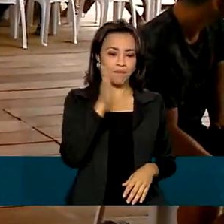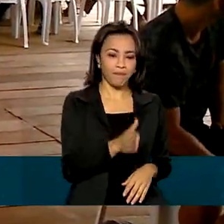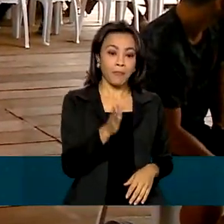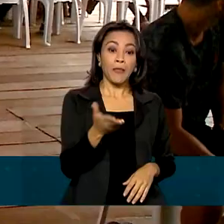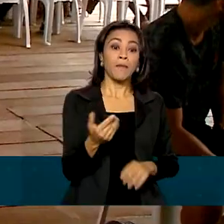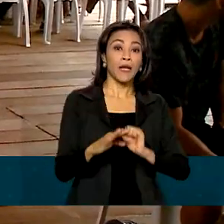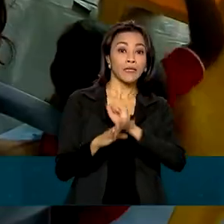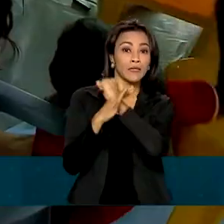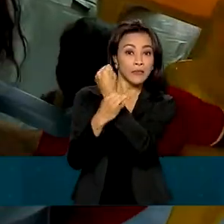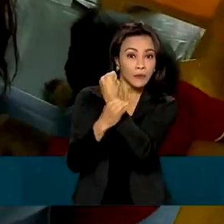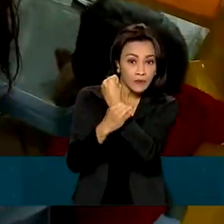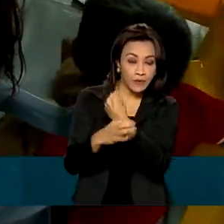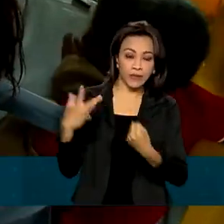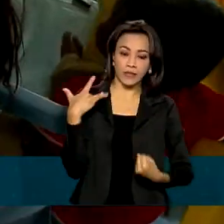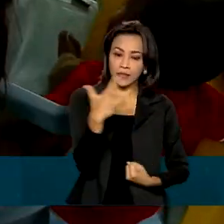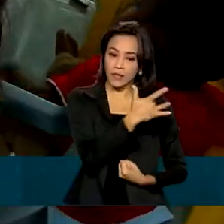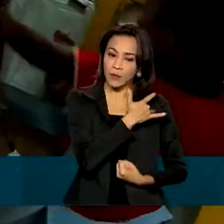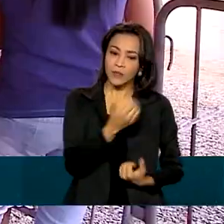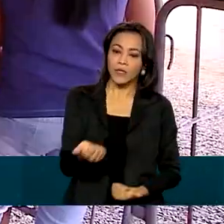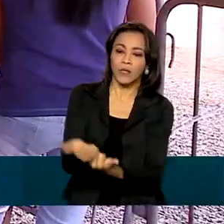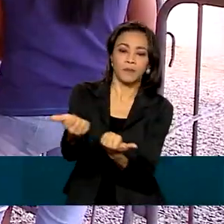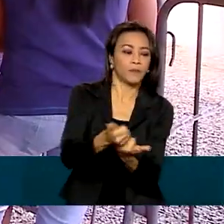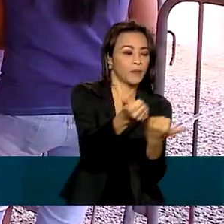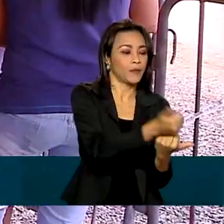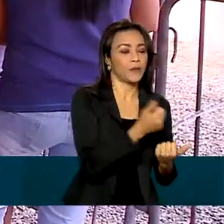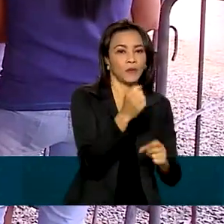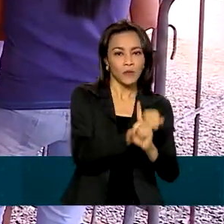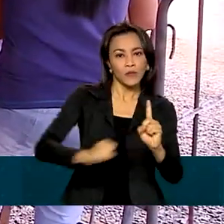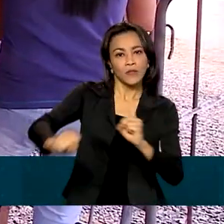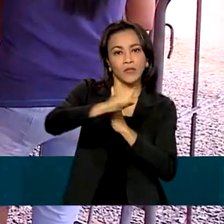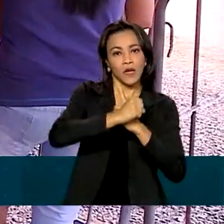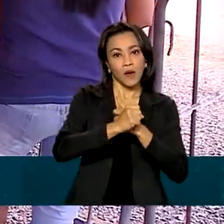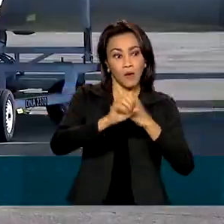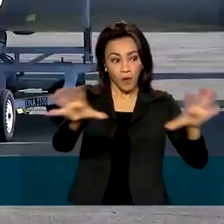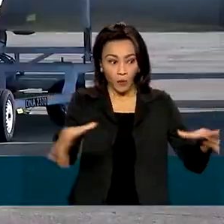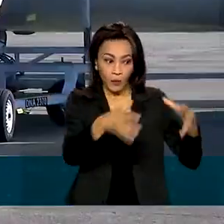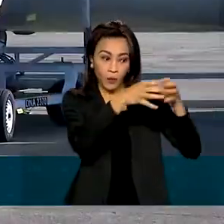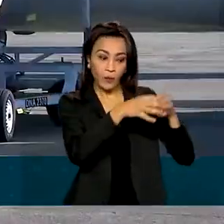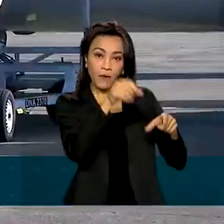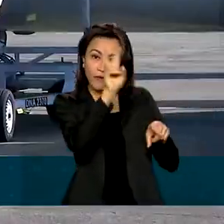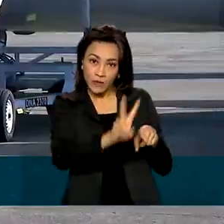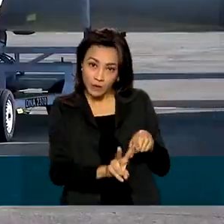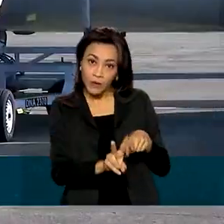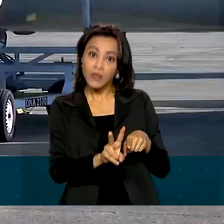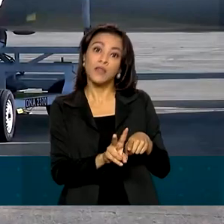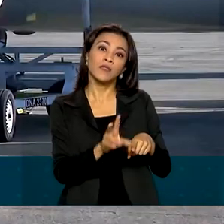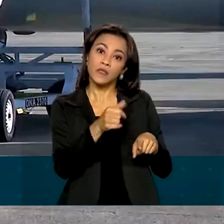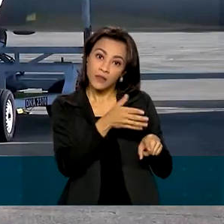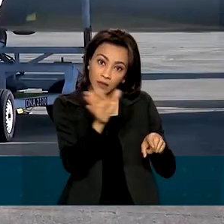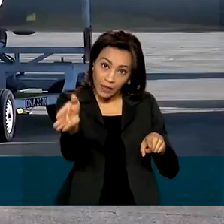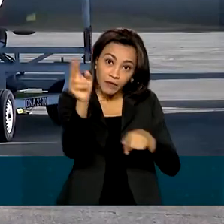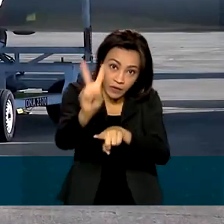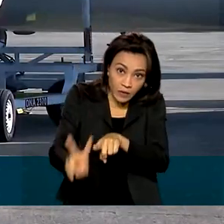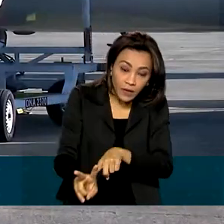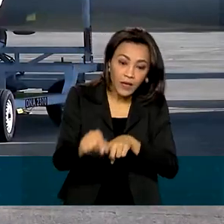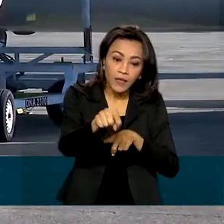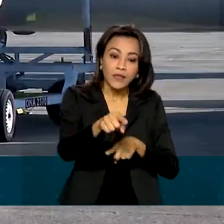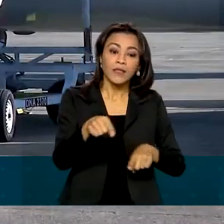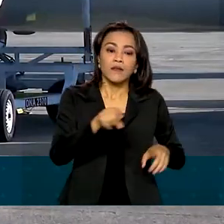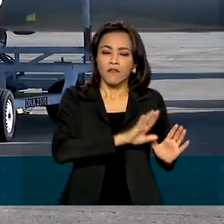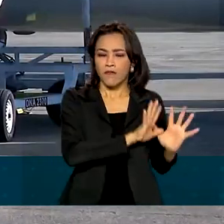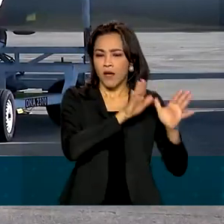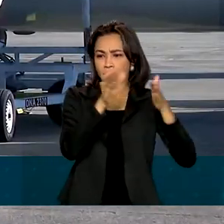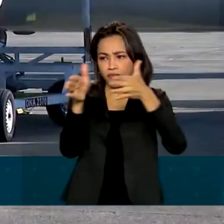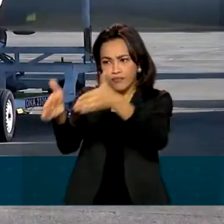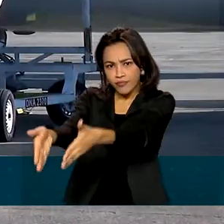segurança, saúde e assistência social a imigrantes venezuelanos, 100 integrantes do Comando Militar do Sudeste